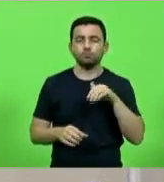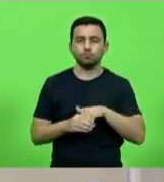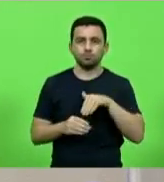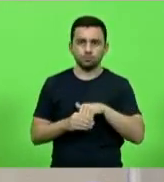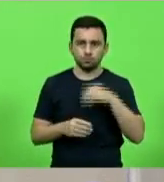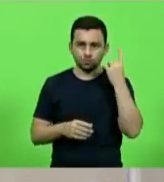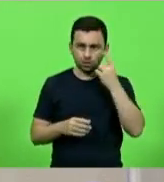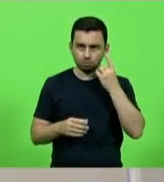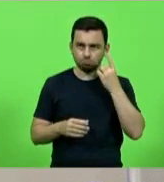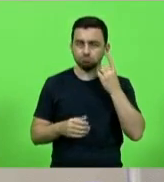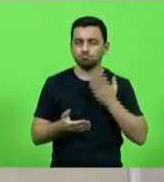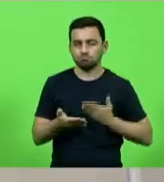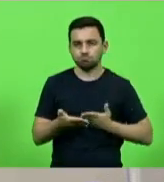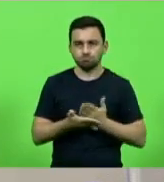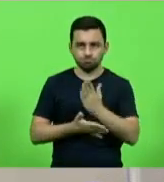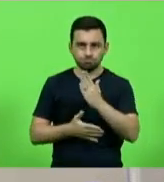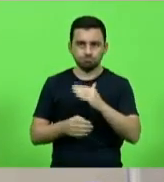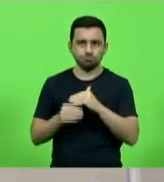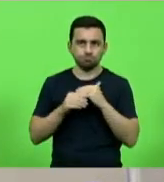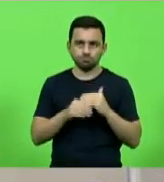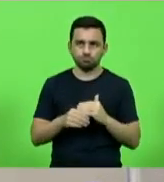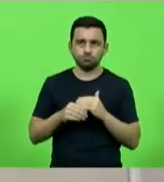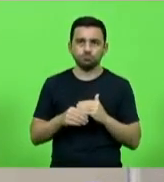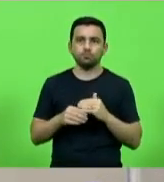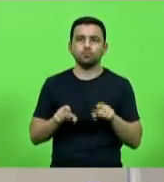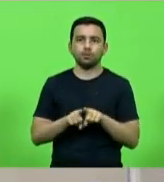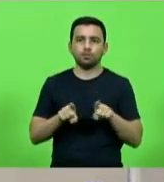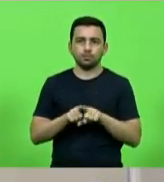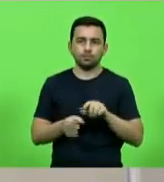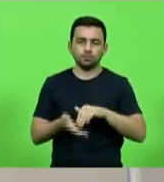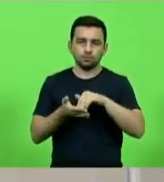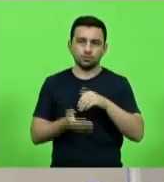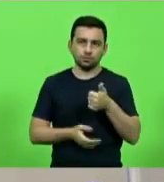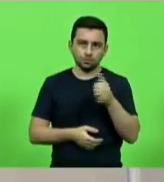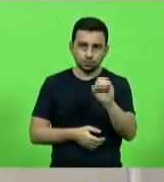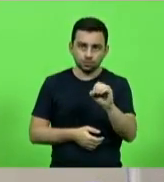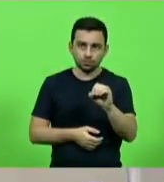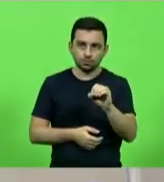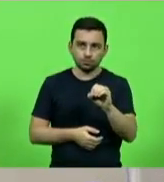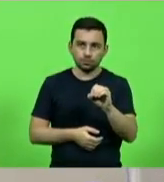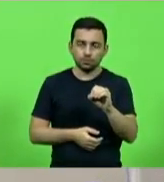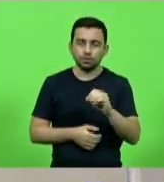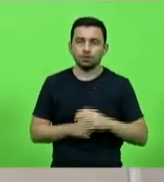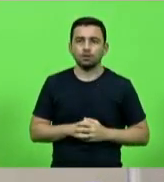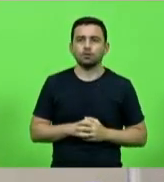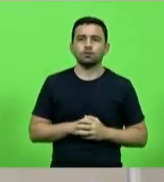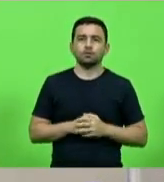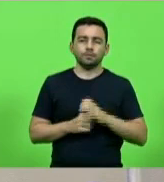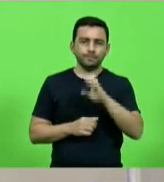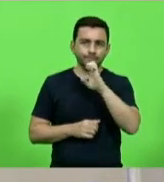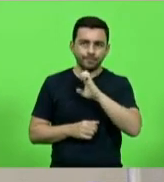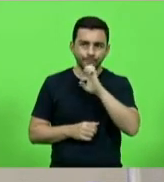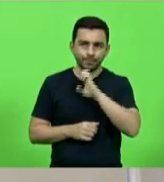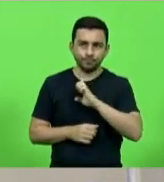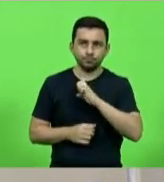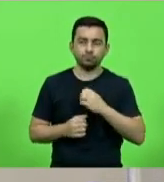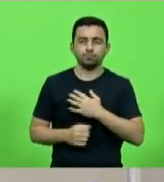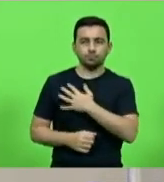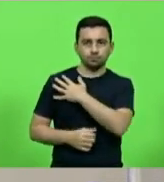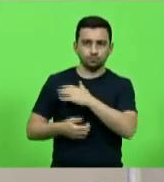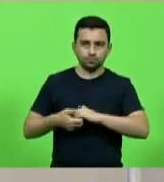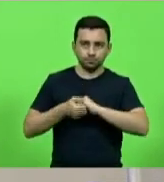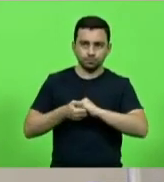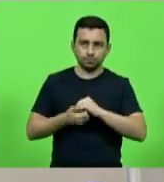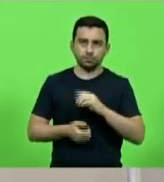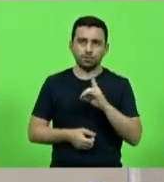aprovam, permaneçam como se encontra. Aprovado por unanimidade. Moção 10, autor, deputado Felipe Estevam, cumprimentando os soldados de Nilson Fernandes e Tiago